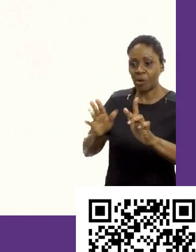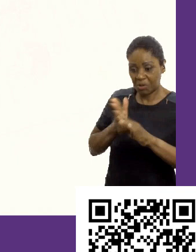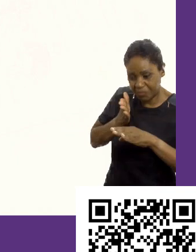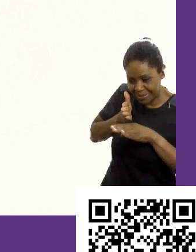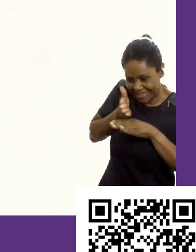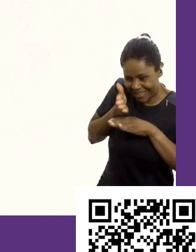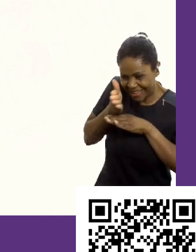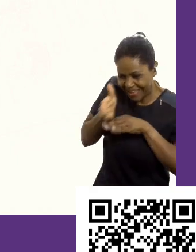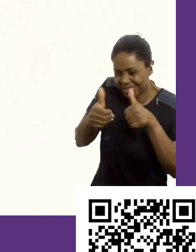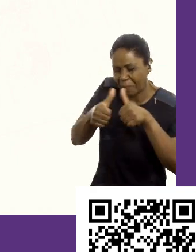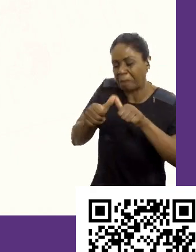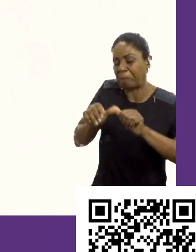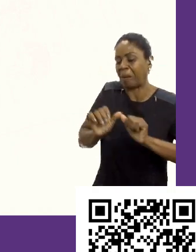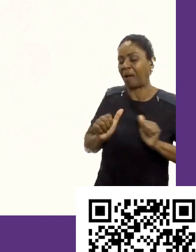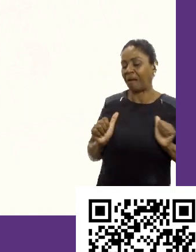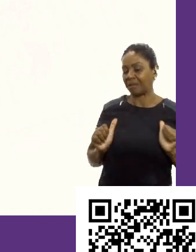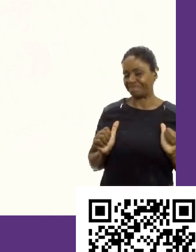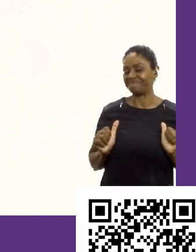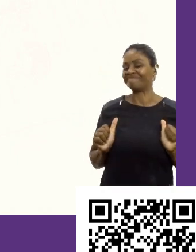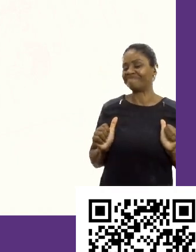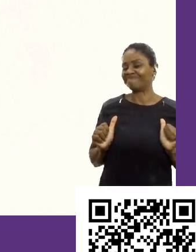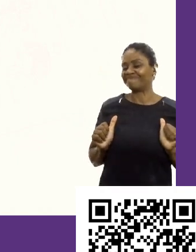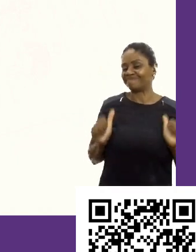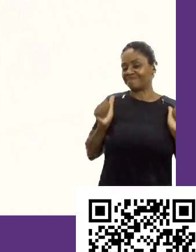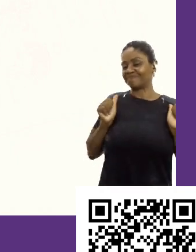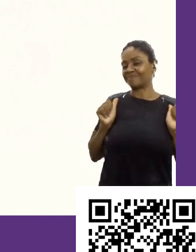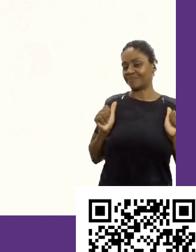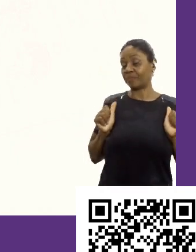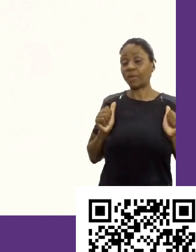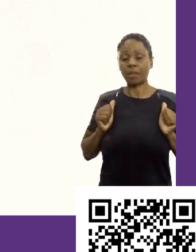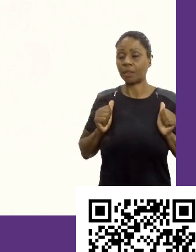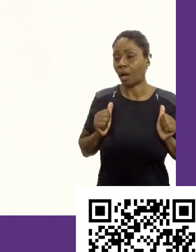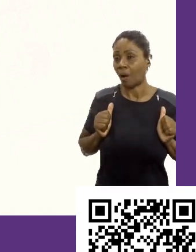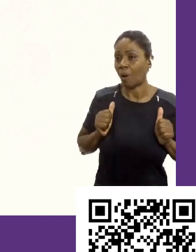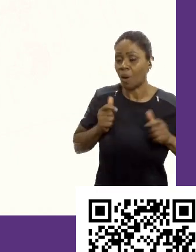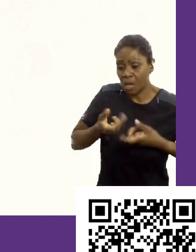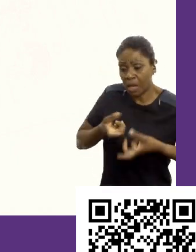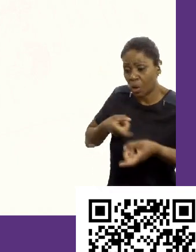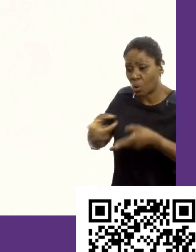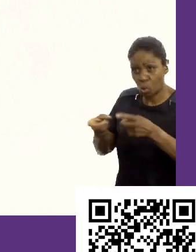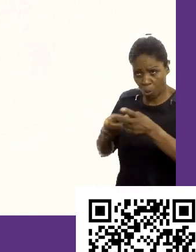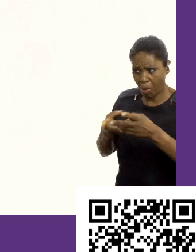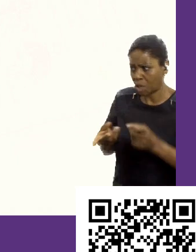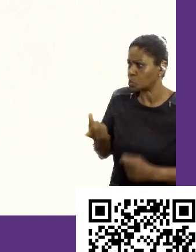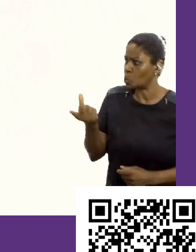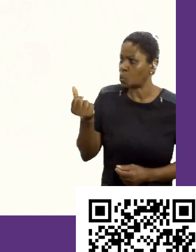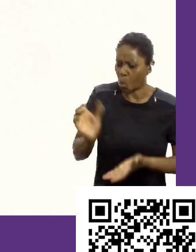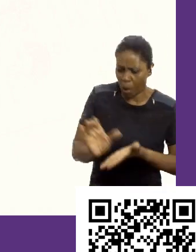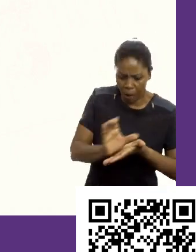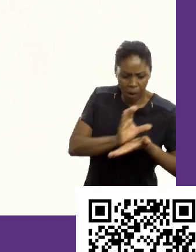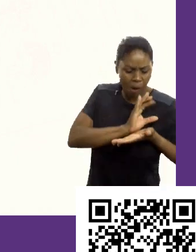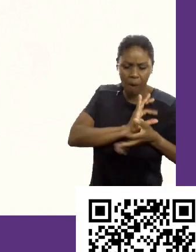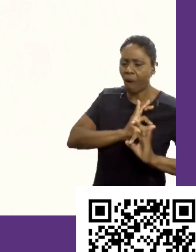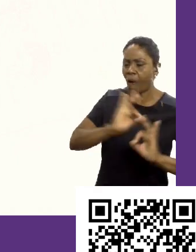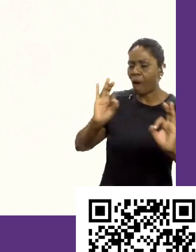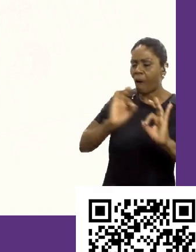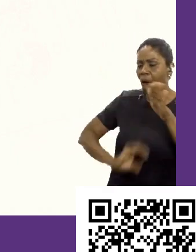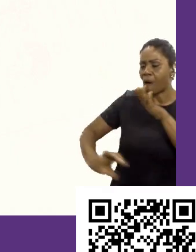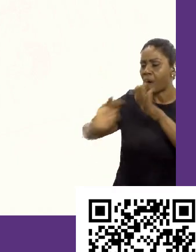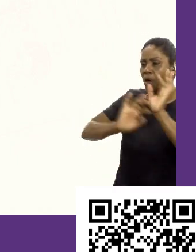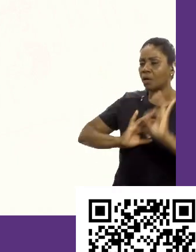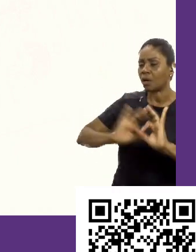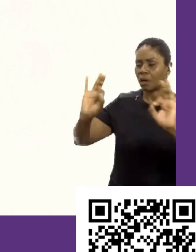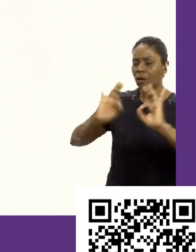nele e você fica nele. E se acomoda. Eu, na área comercial, estava ganhando um bom salário numa das melhores empresas do Brasil,